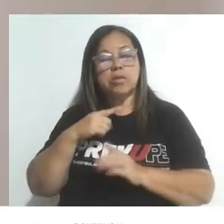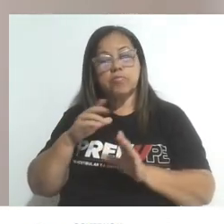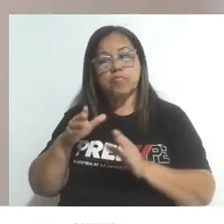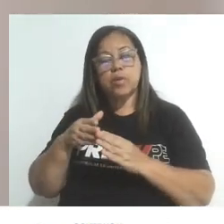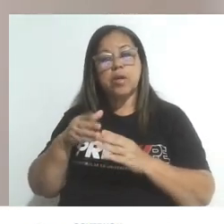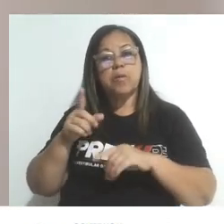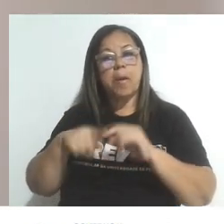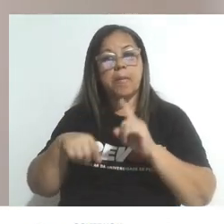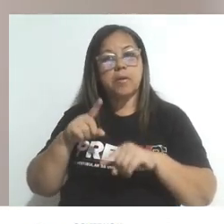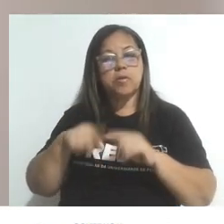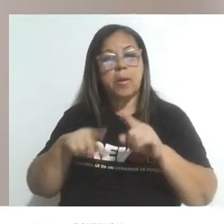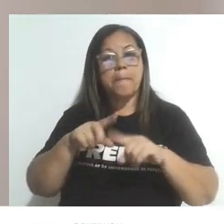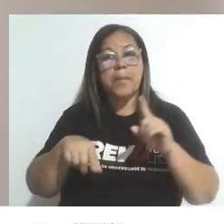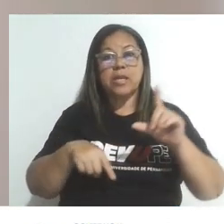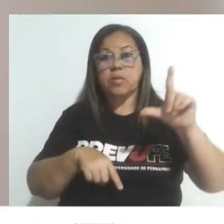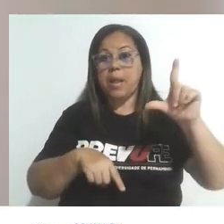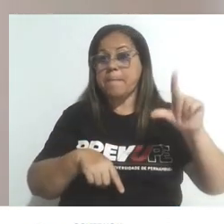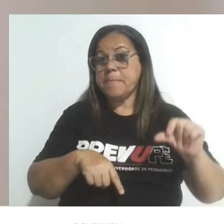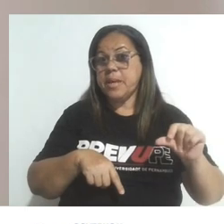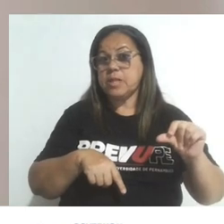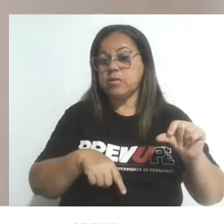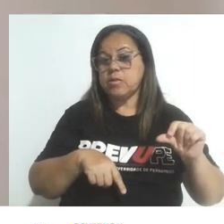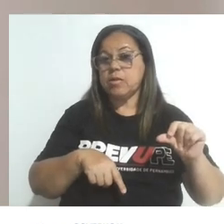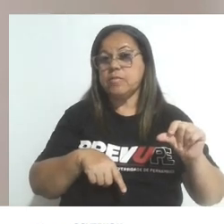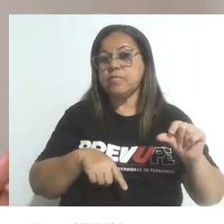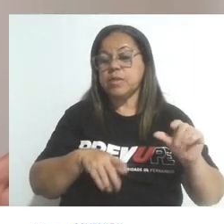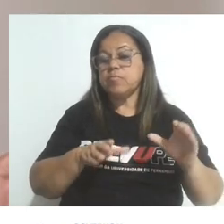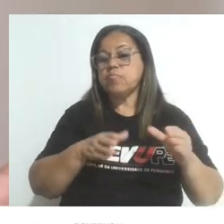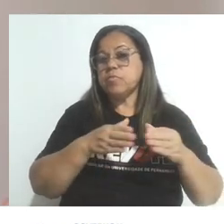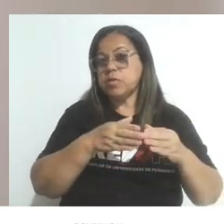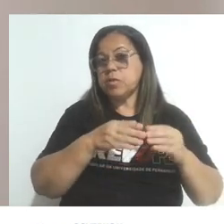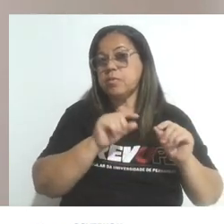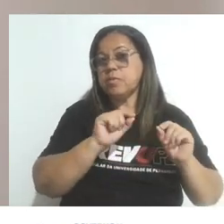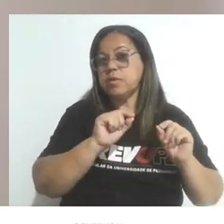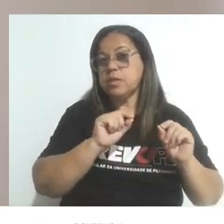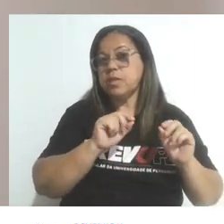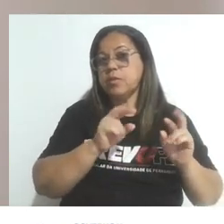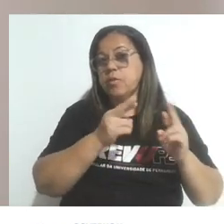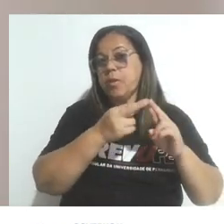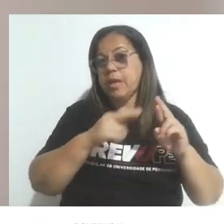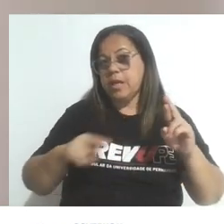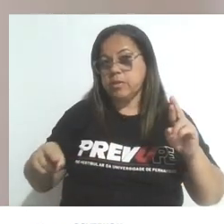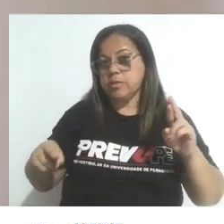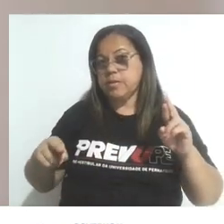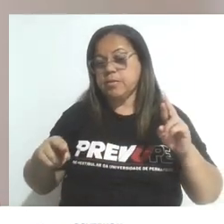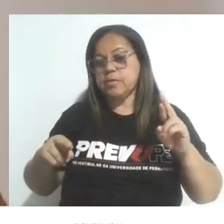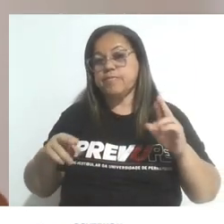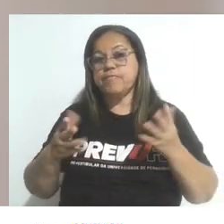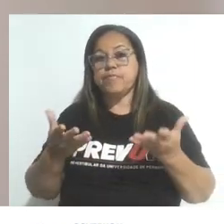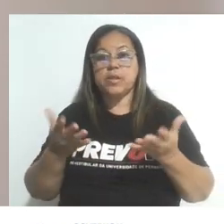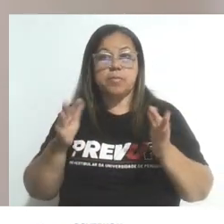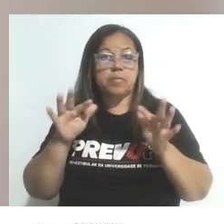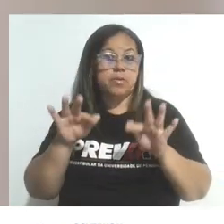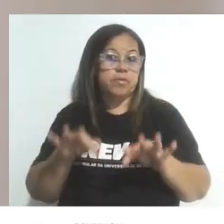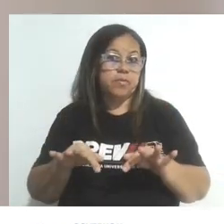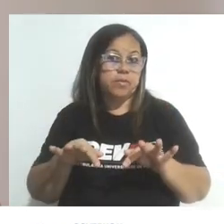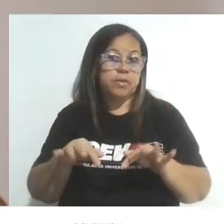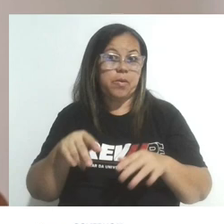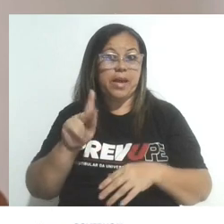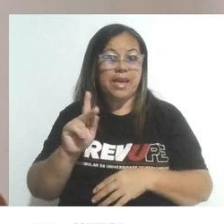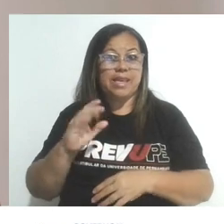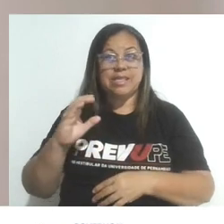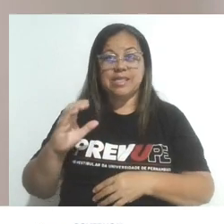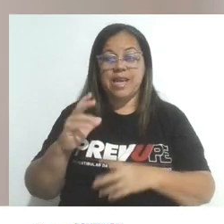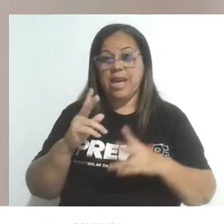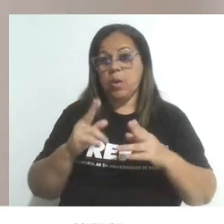Quando esse valor é menor do que 1, a reação está deslocada para a direção dos reagentes. E, por fim, quando Kc é igual a 1,